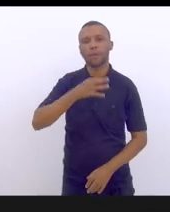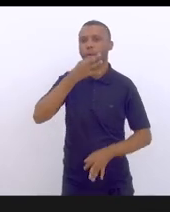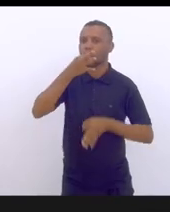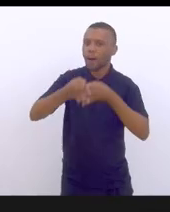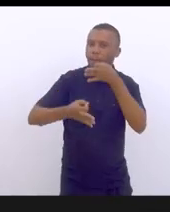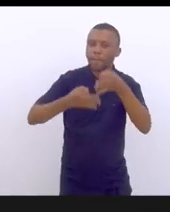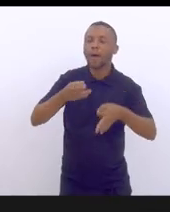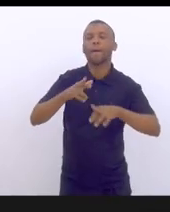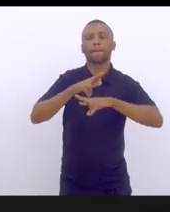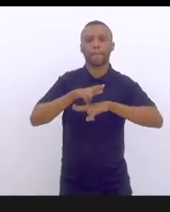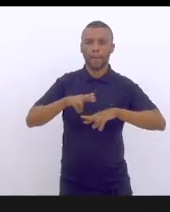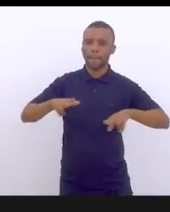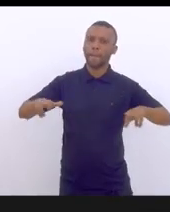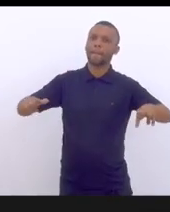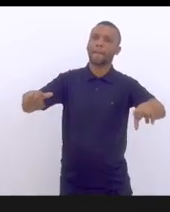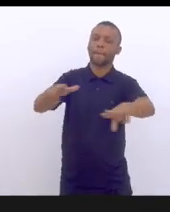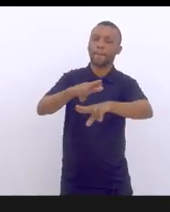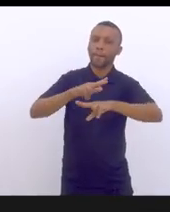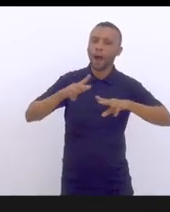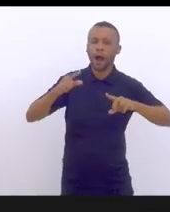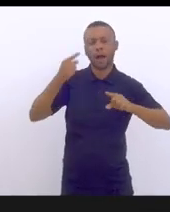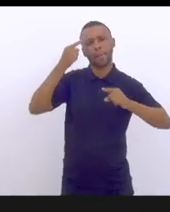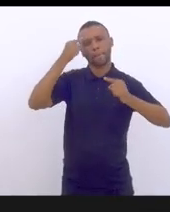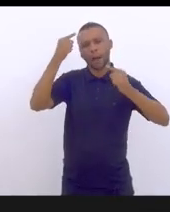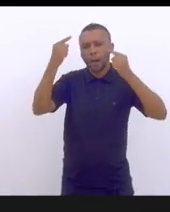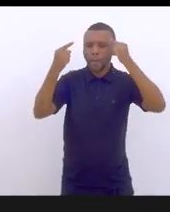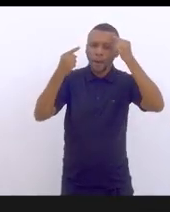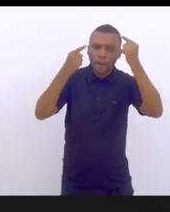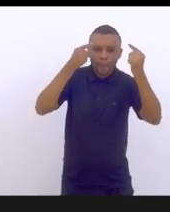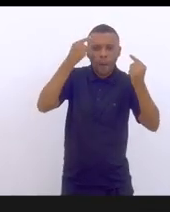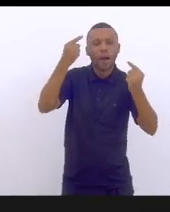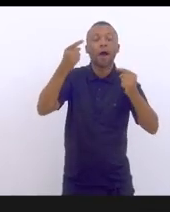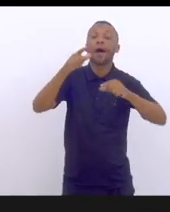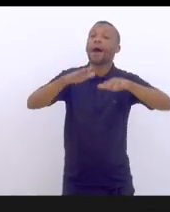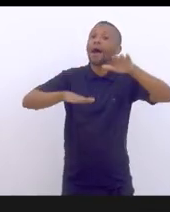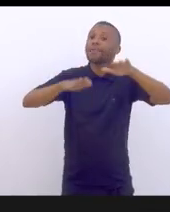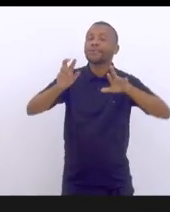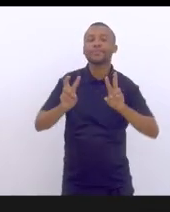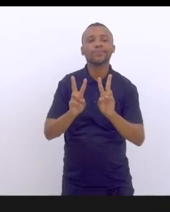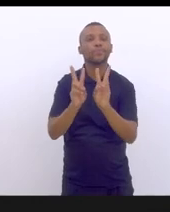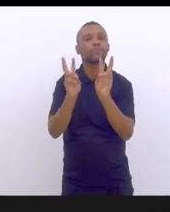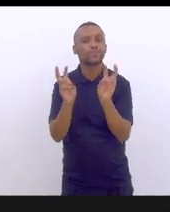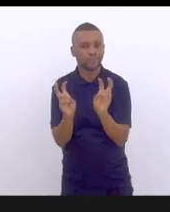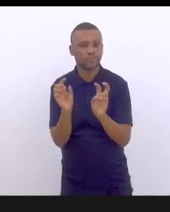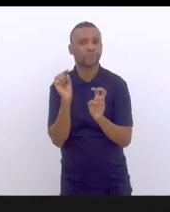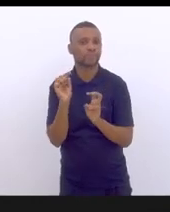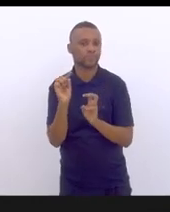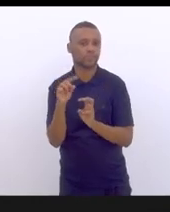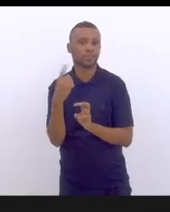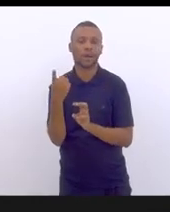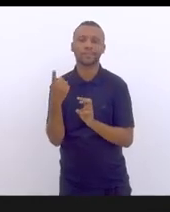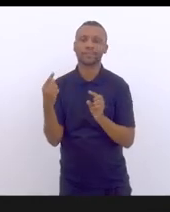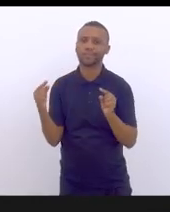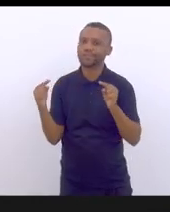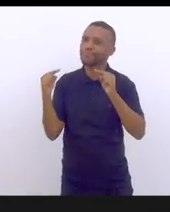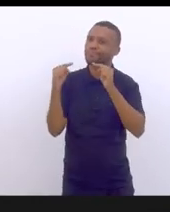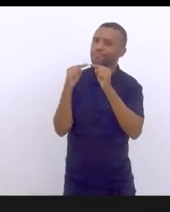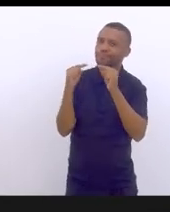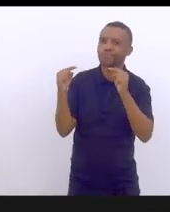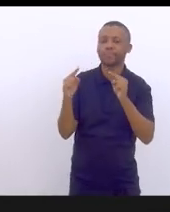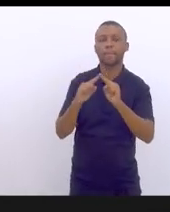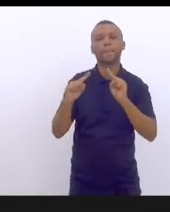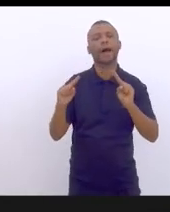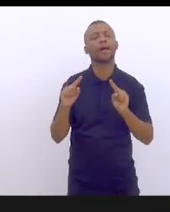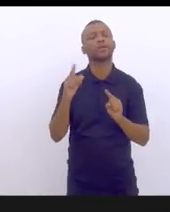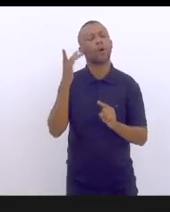divergentes, nós temos ideias que às vezes em algum assunto a gente se coladuna com elas. Eu acho